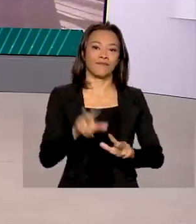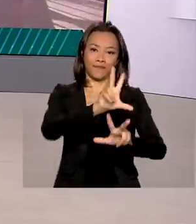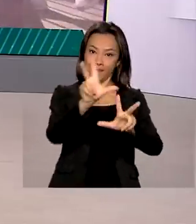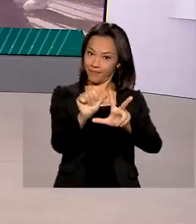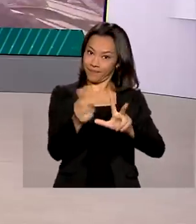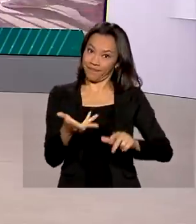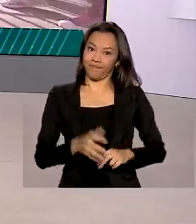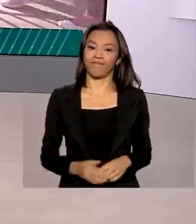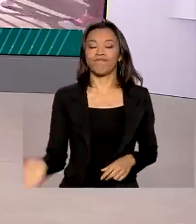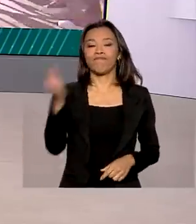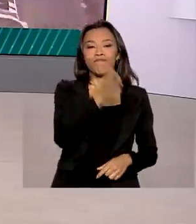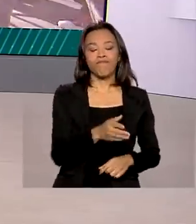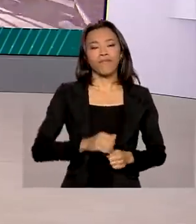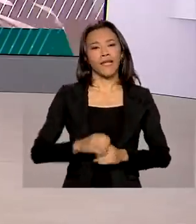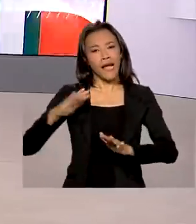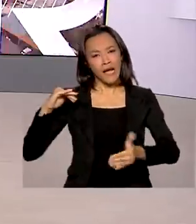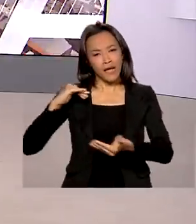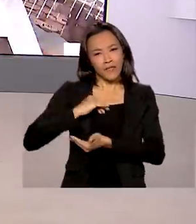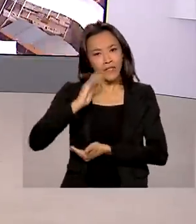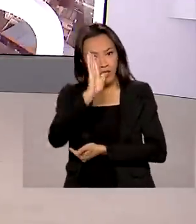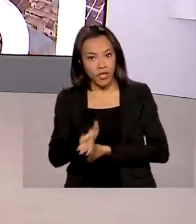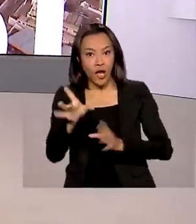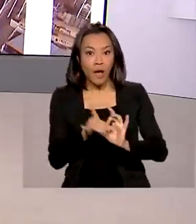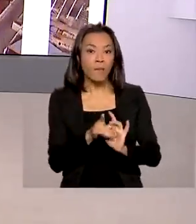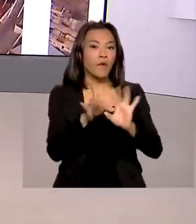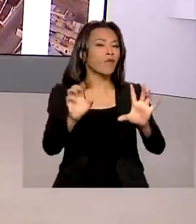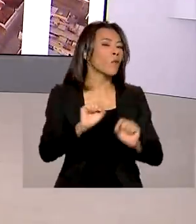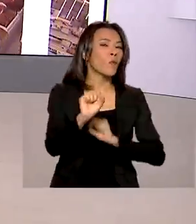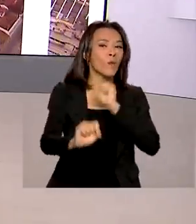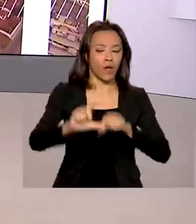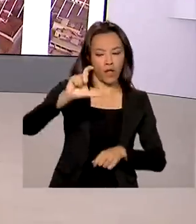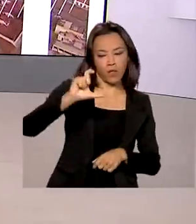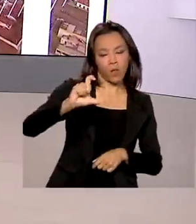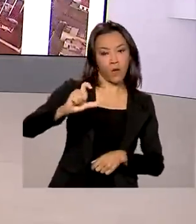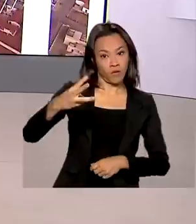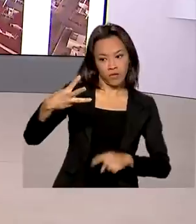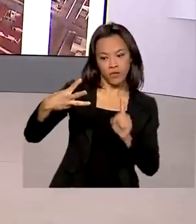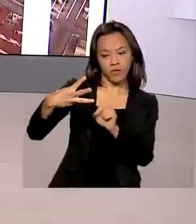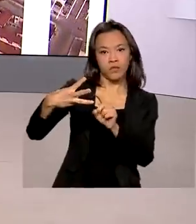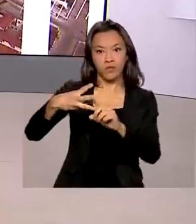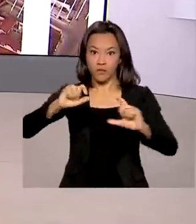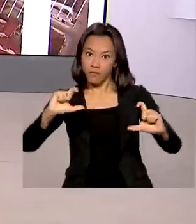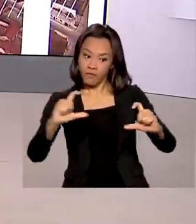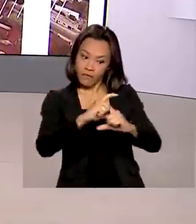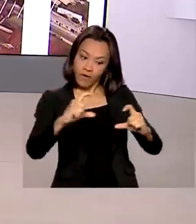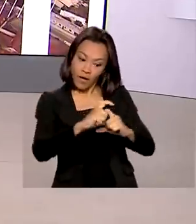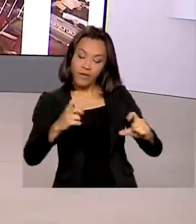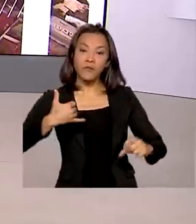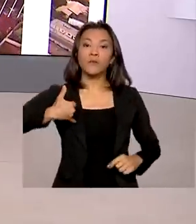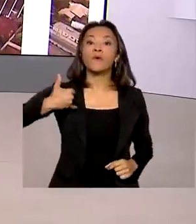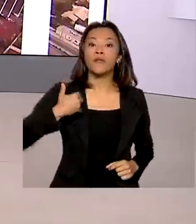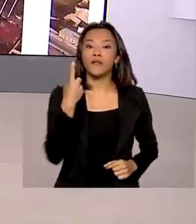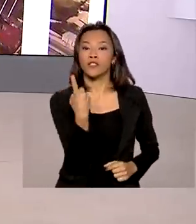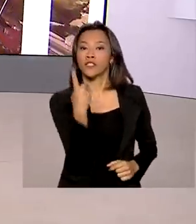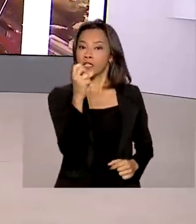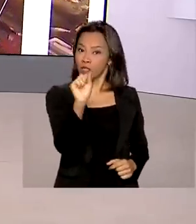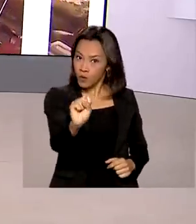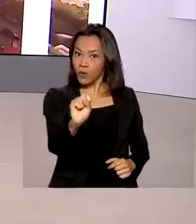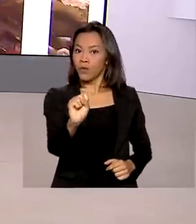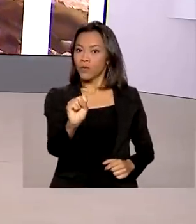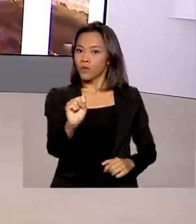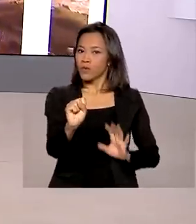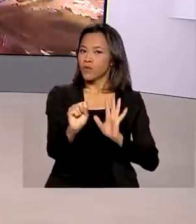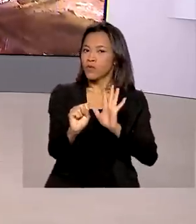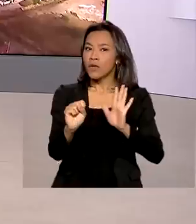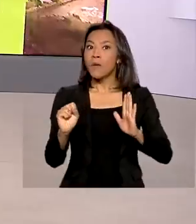A Anvisa aprovou a inclusão da dose de reforço da vacina da Pfizer para maiores de 18 anos, pelo menos